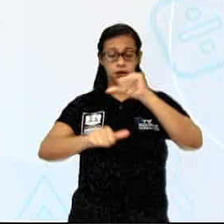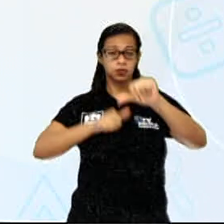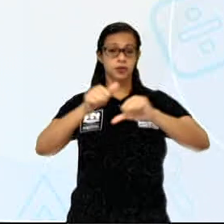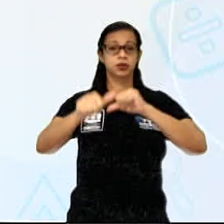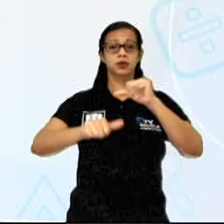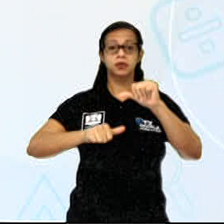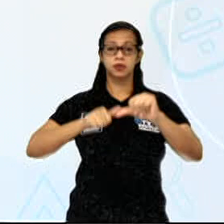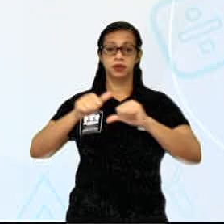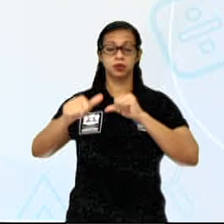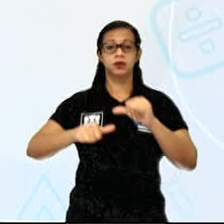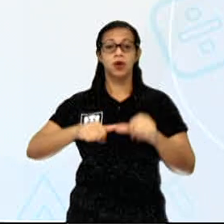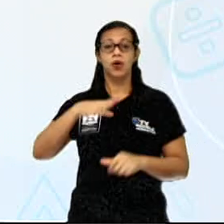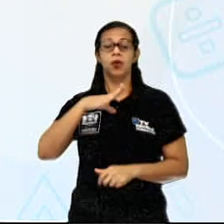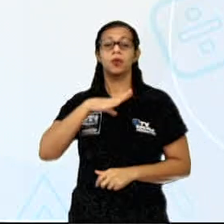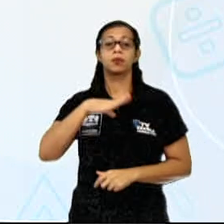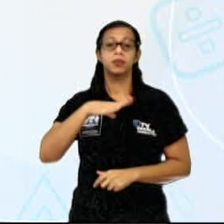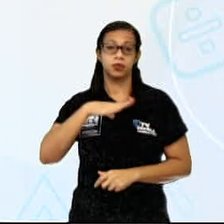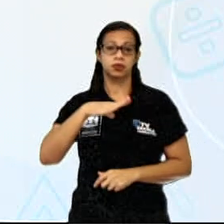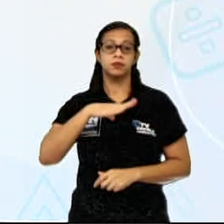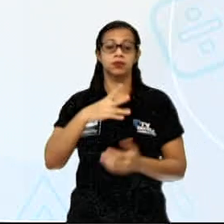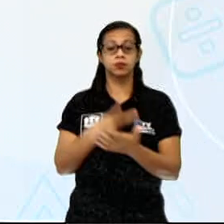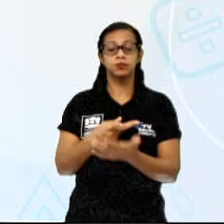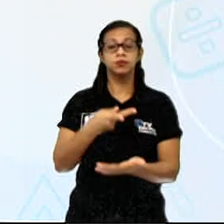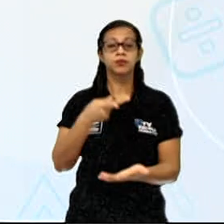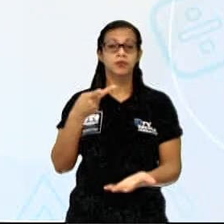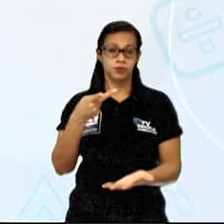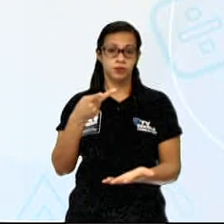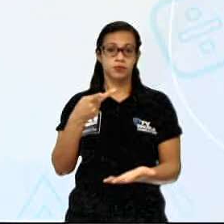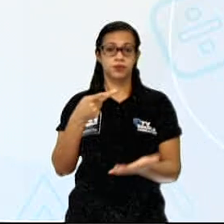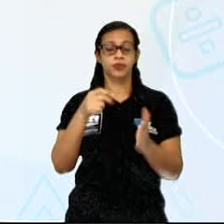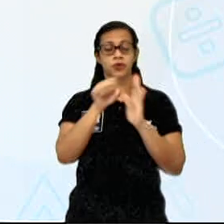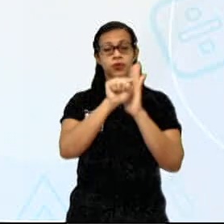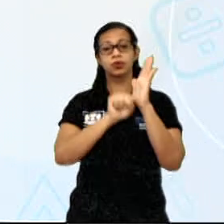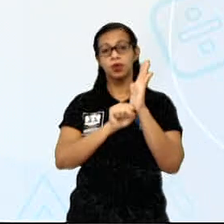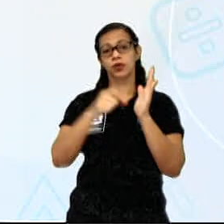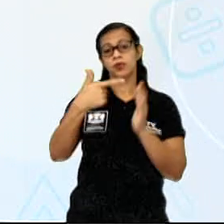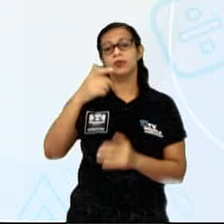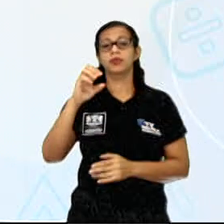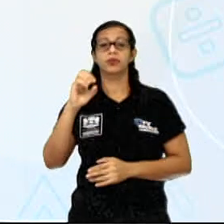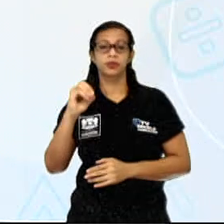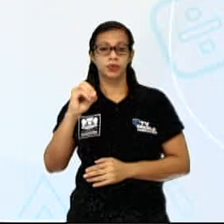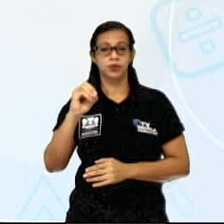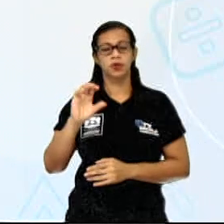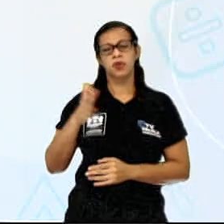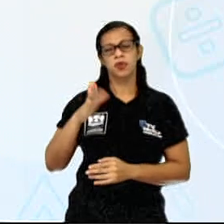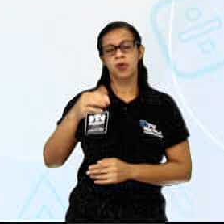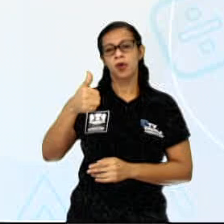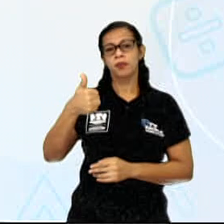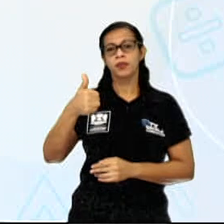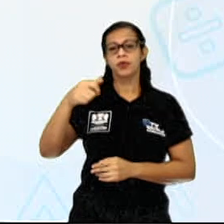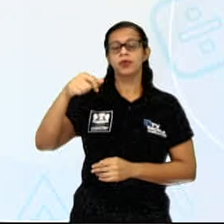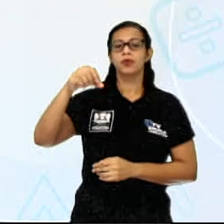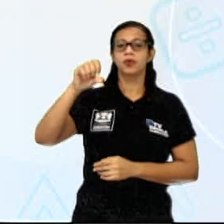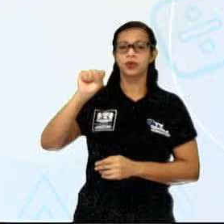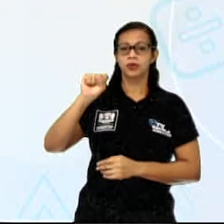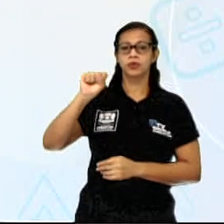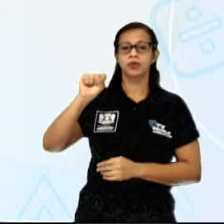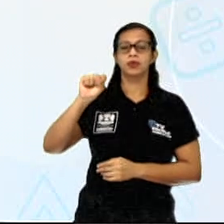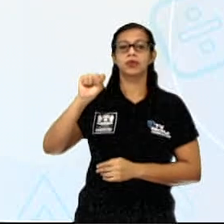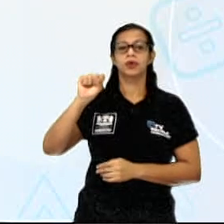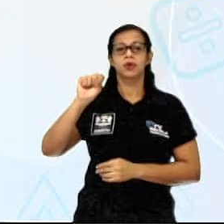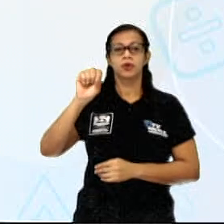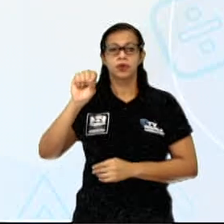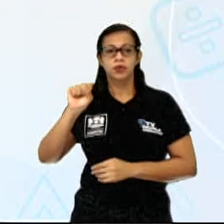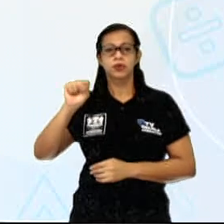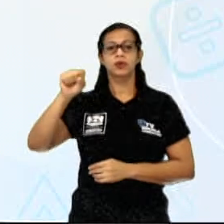na primeira metade do século XX, mais precisamente ali entre os anos de 1889, no século